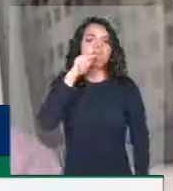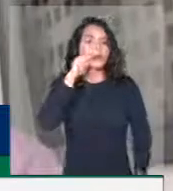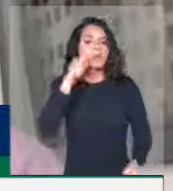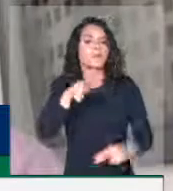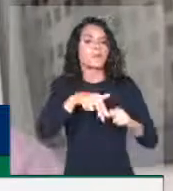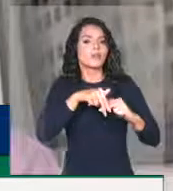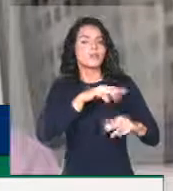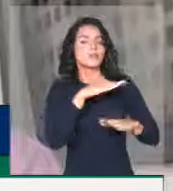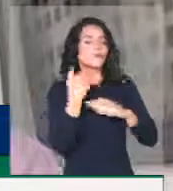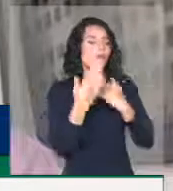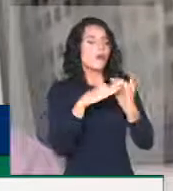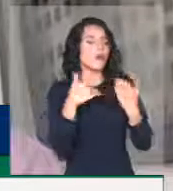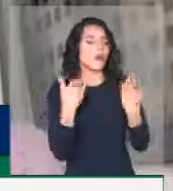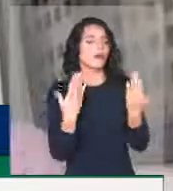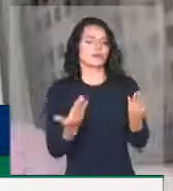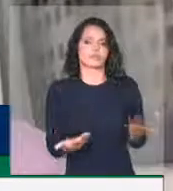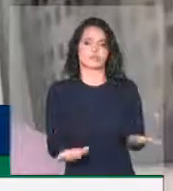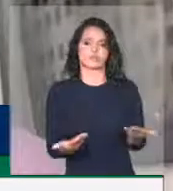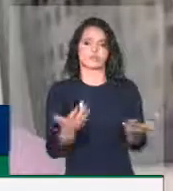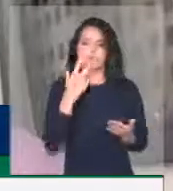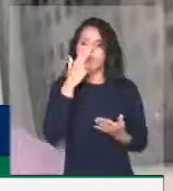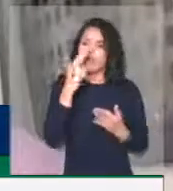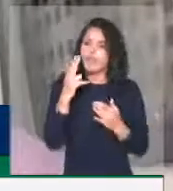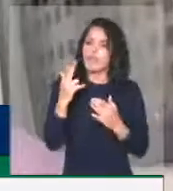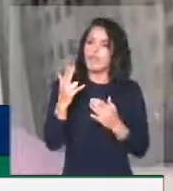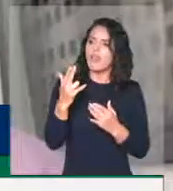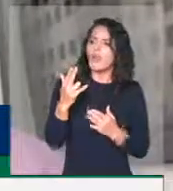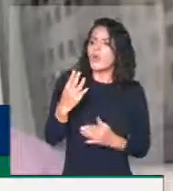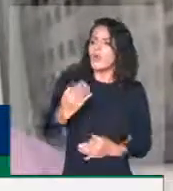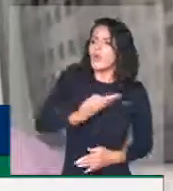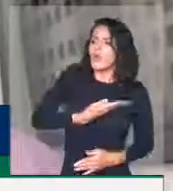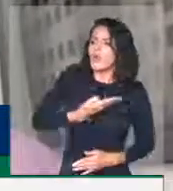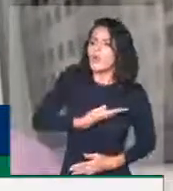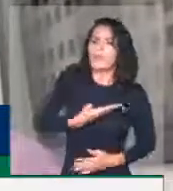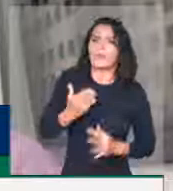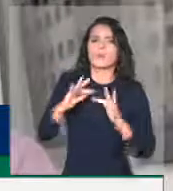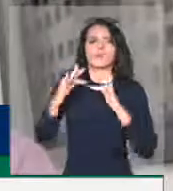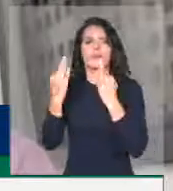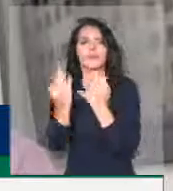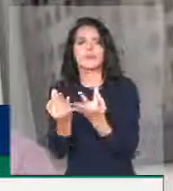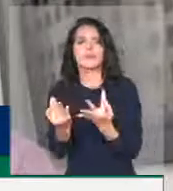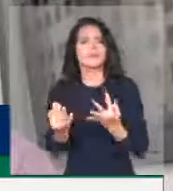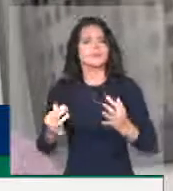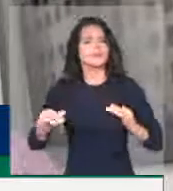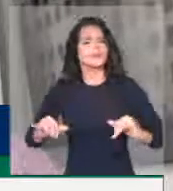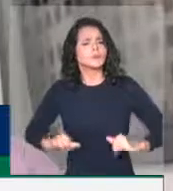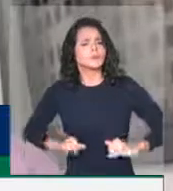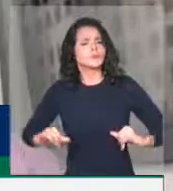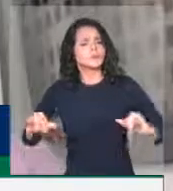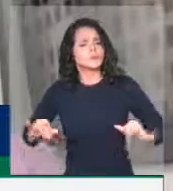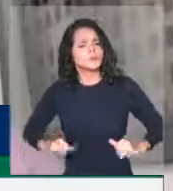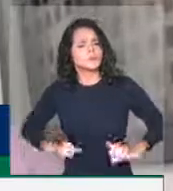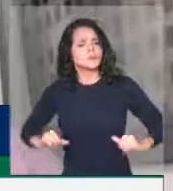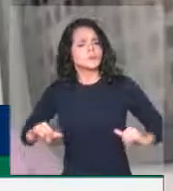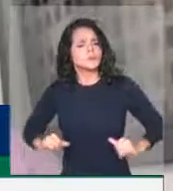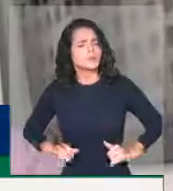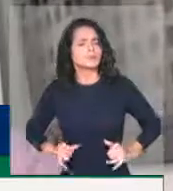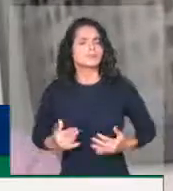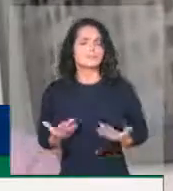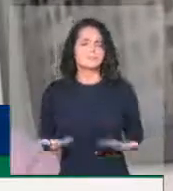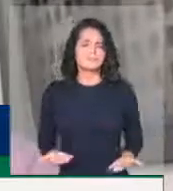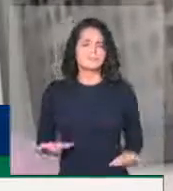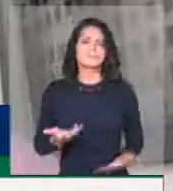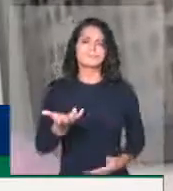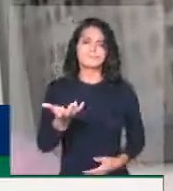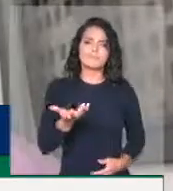mortes que estão muito próximas e que trazem muito sofrimento para todas. Senhor presidente, eu gostaria